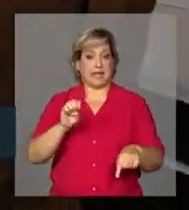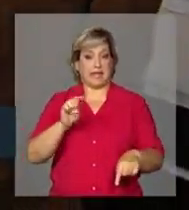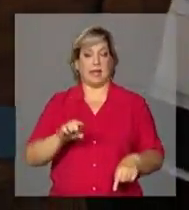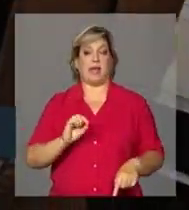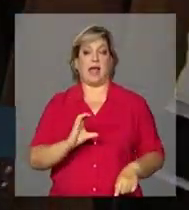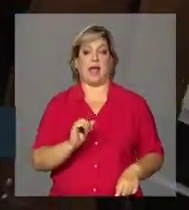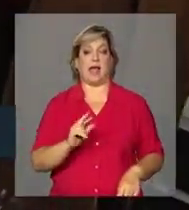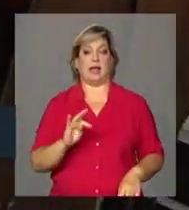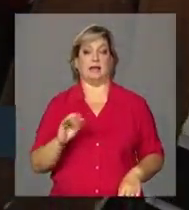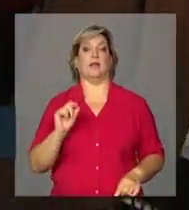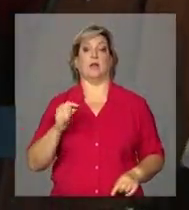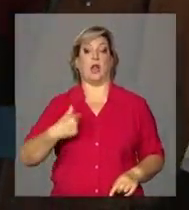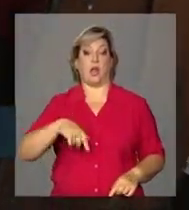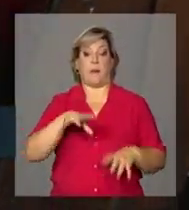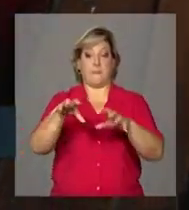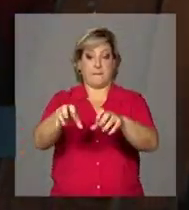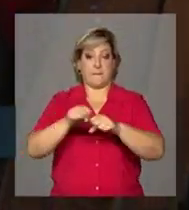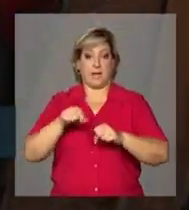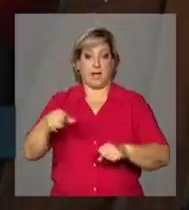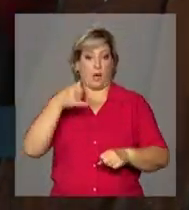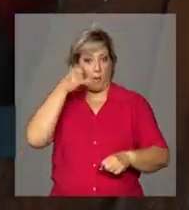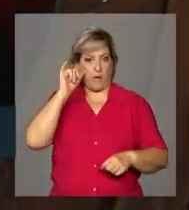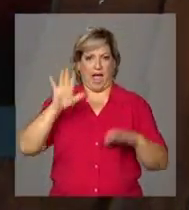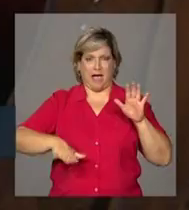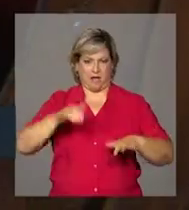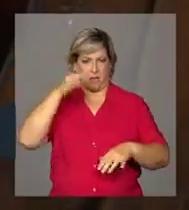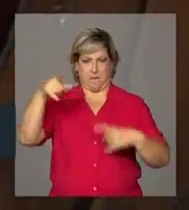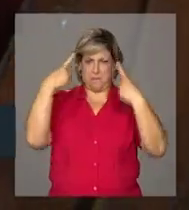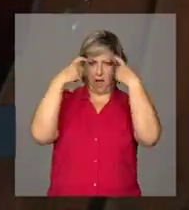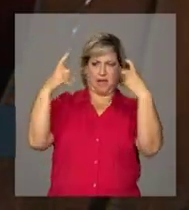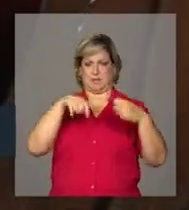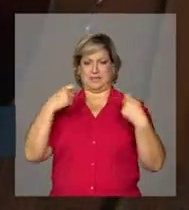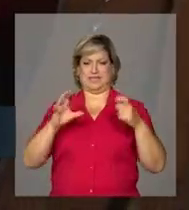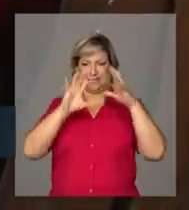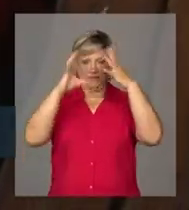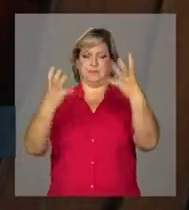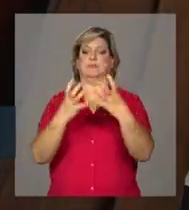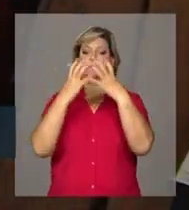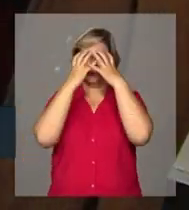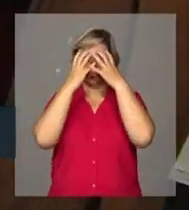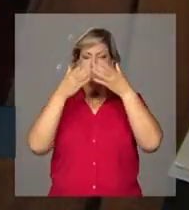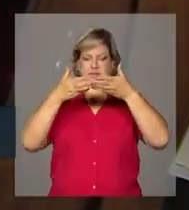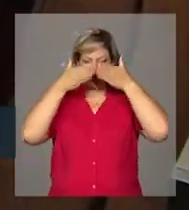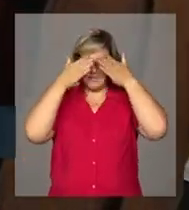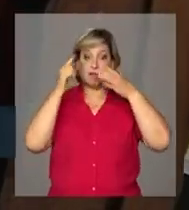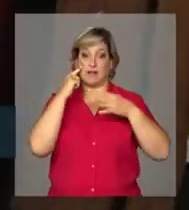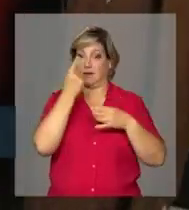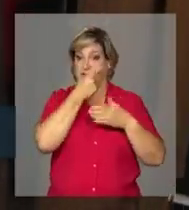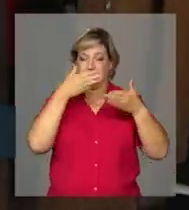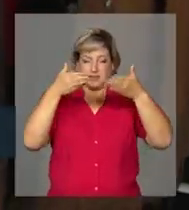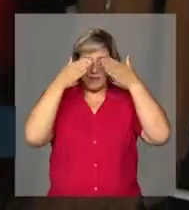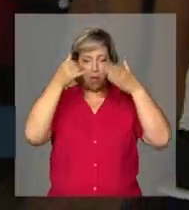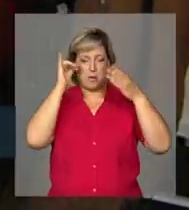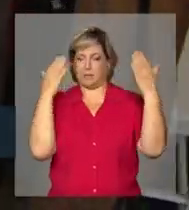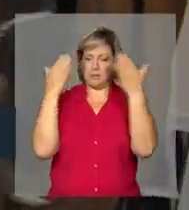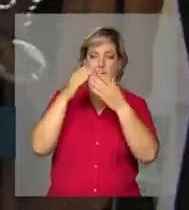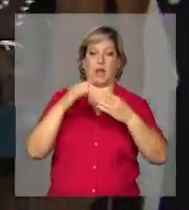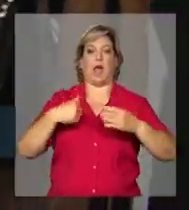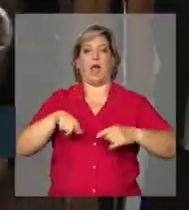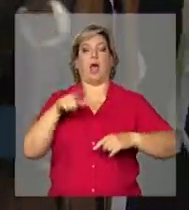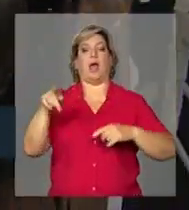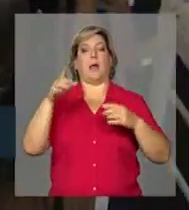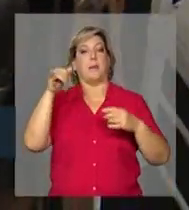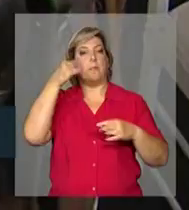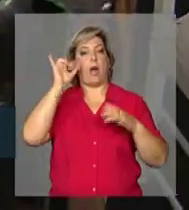careta, quando nós pegamos o boi, que o boi é muito brabo, a tem que botar essa careta, para trapar a visão deles, para diminuir o nosso trabalho.